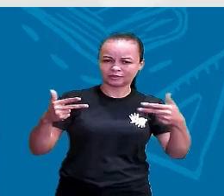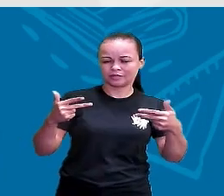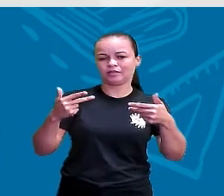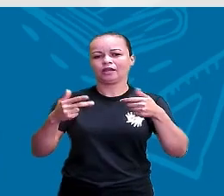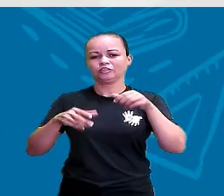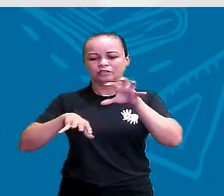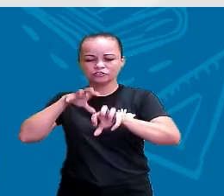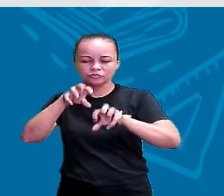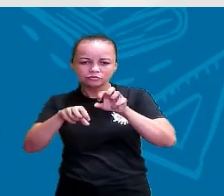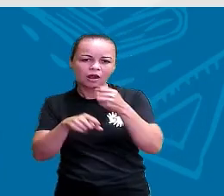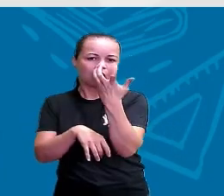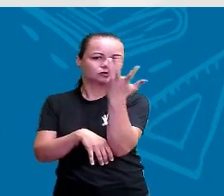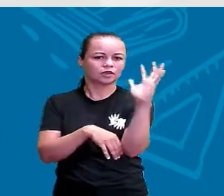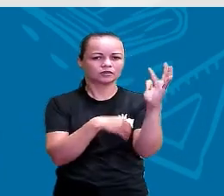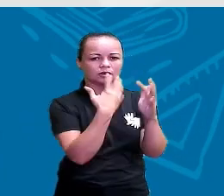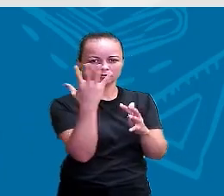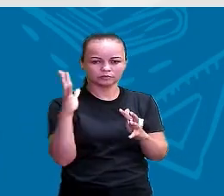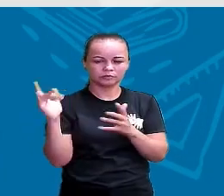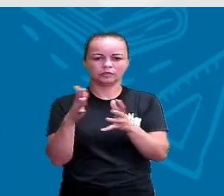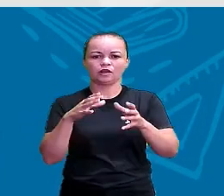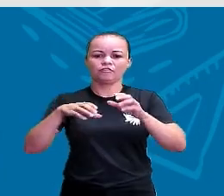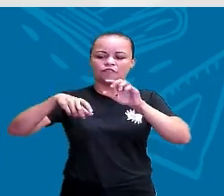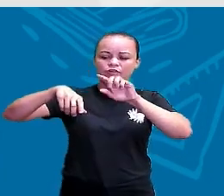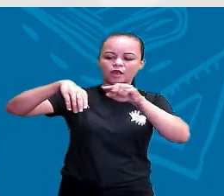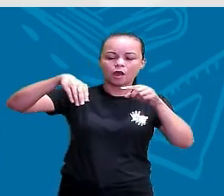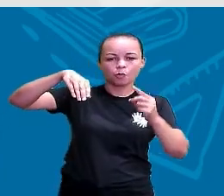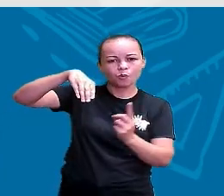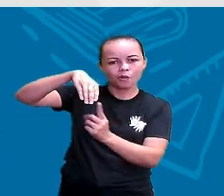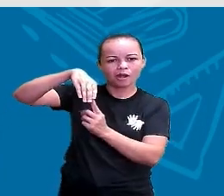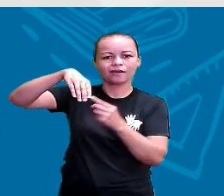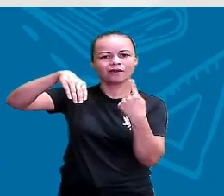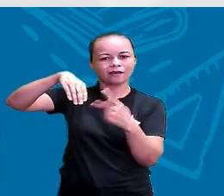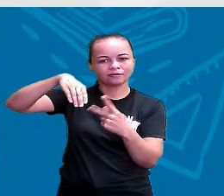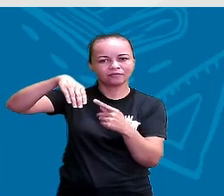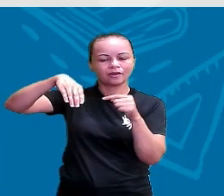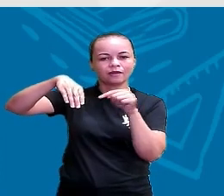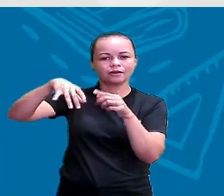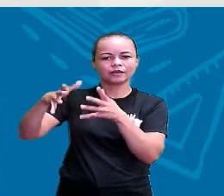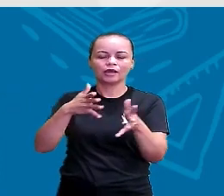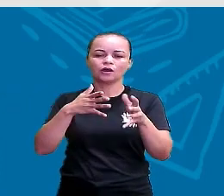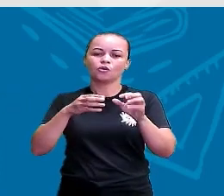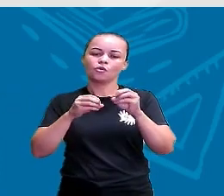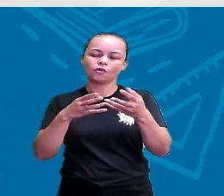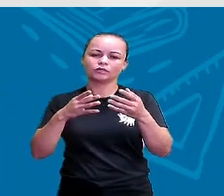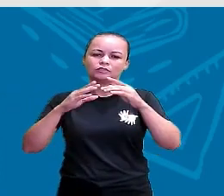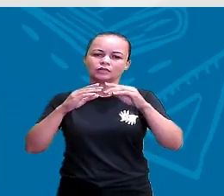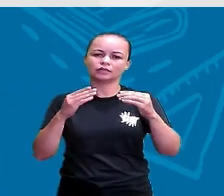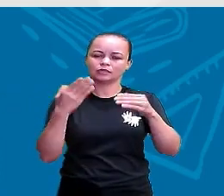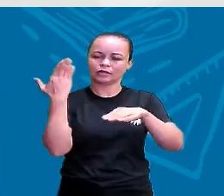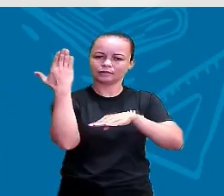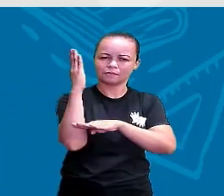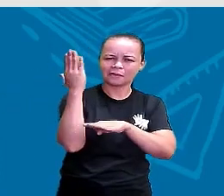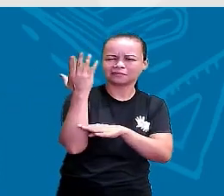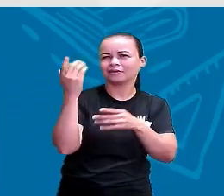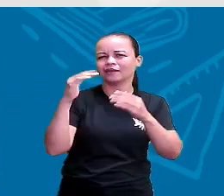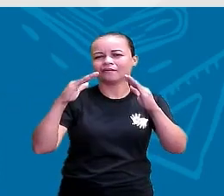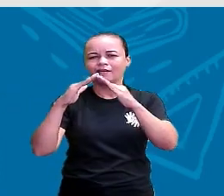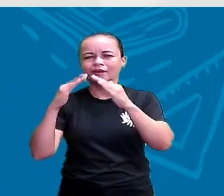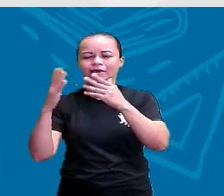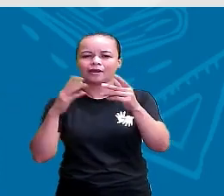preparar comida. Moravam em cavernas ou em moradias feitas de pele, palhas, madeiras, entre outros.